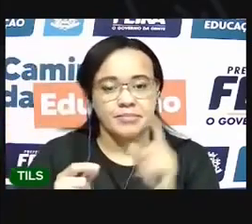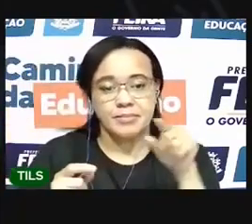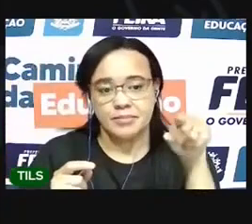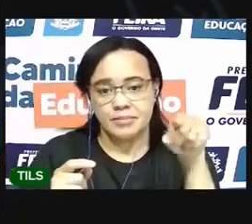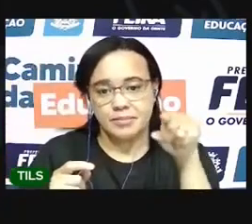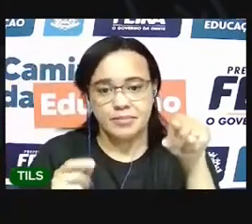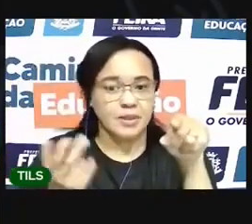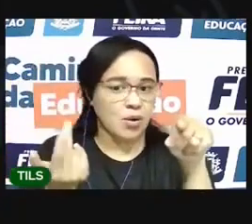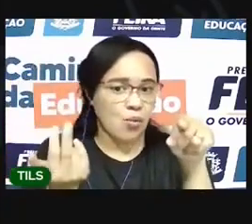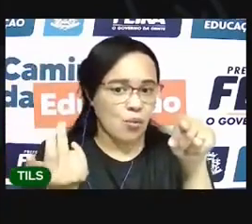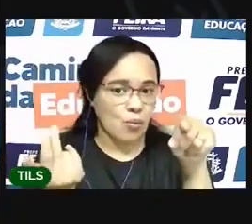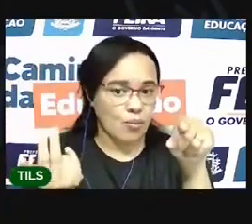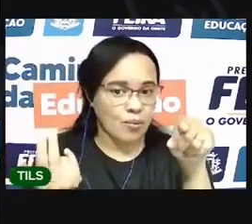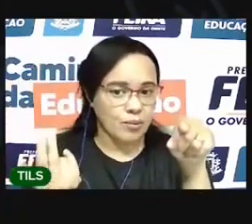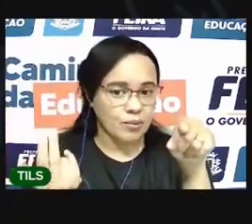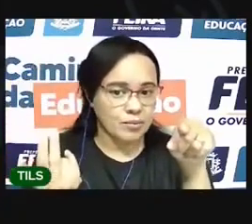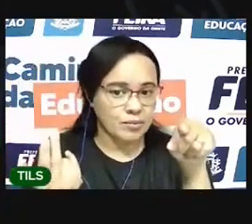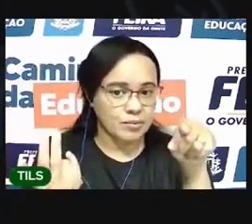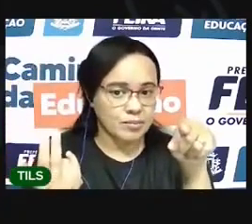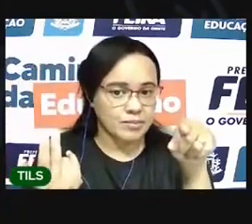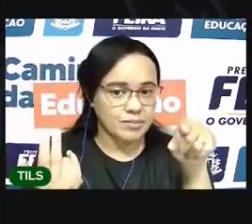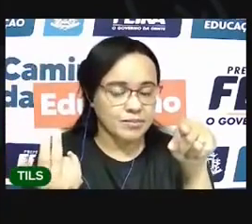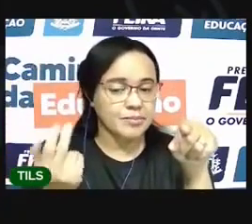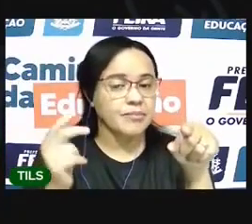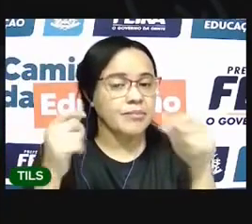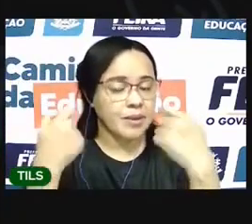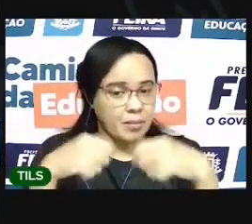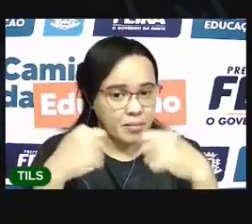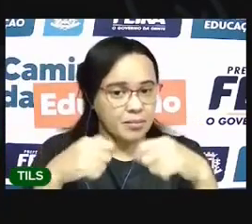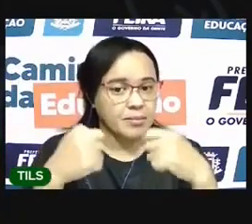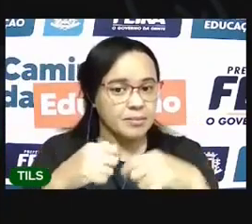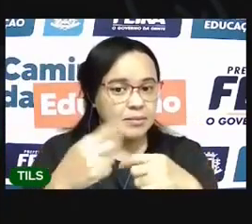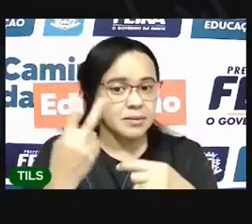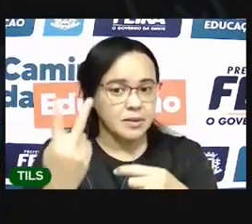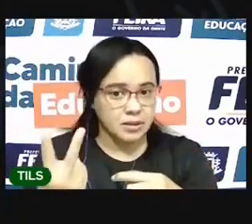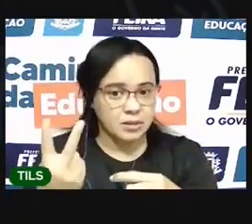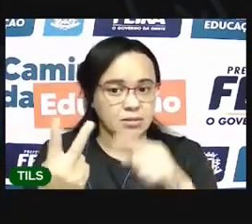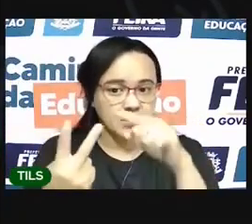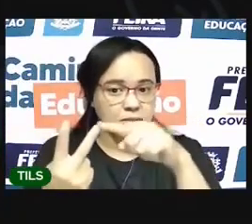ficar assim Faça isso dos dois lados